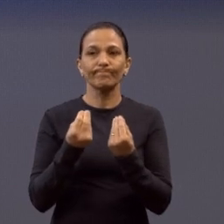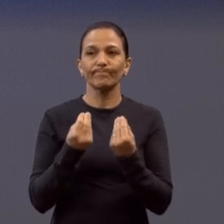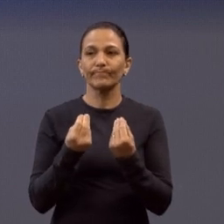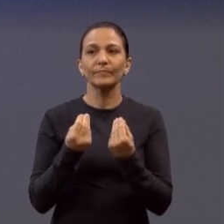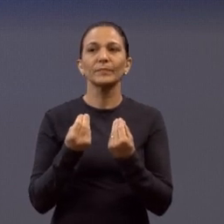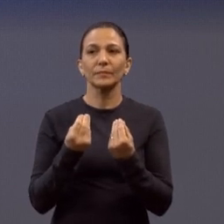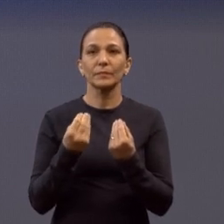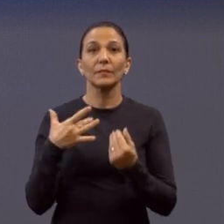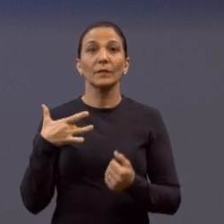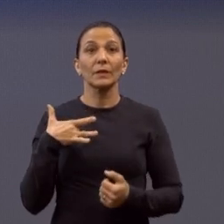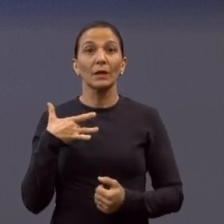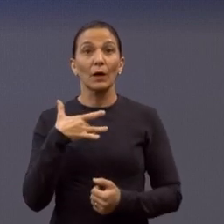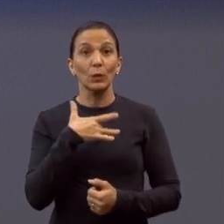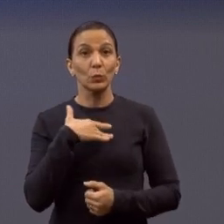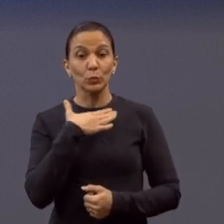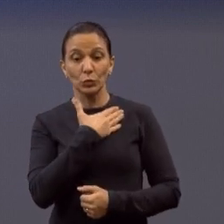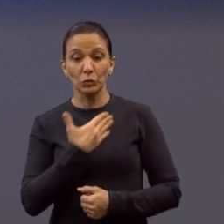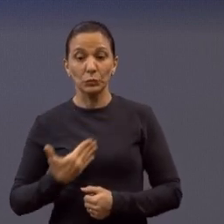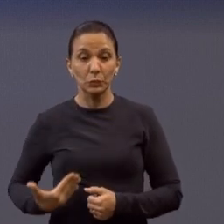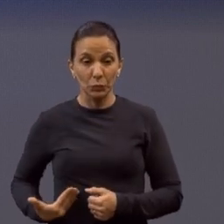saúde pública.